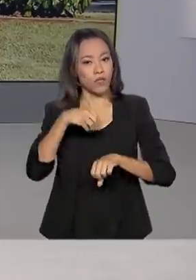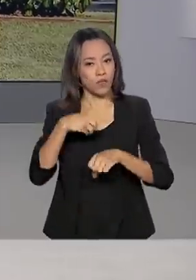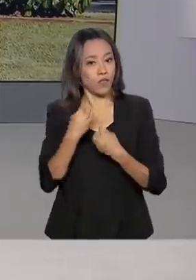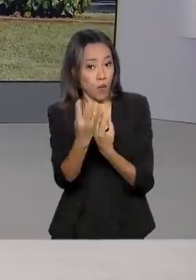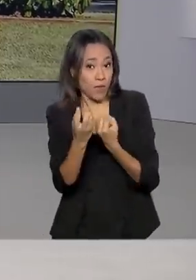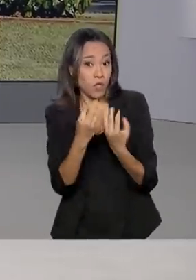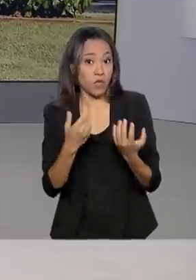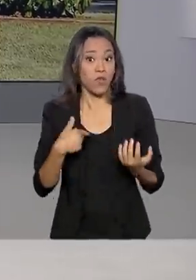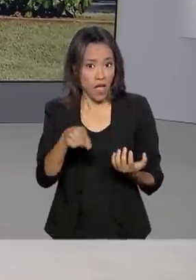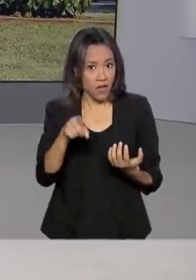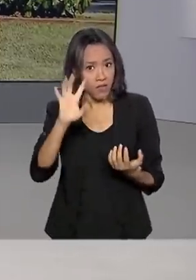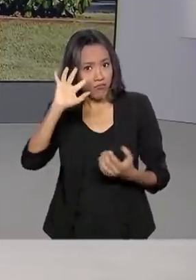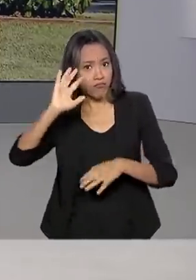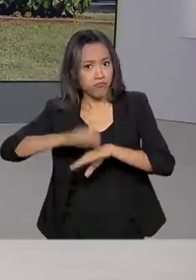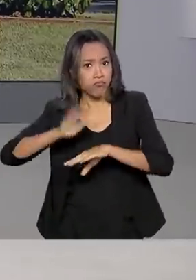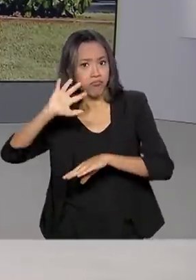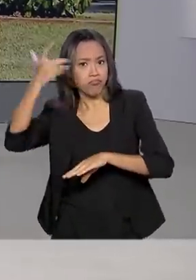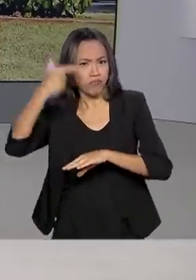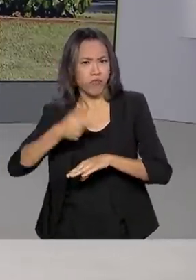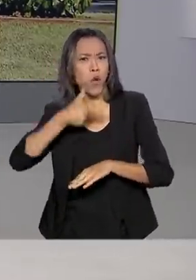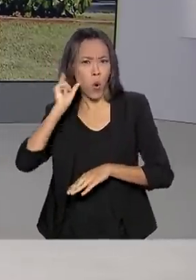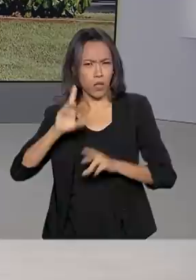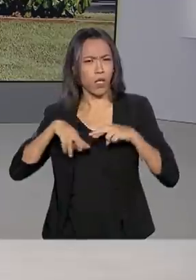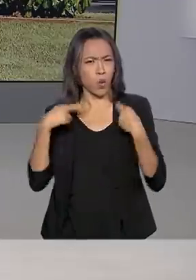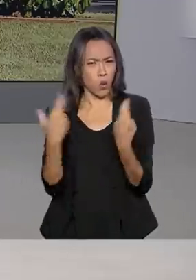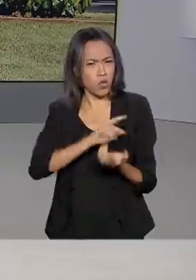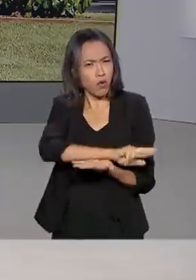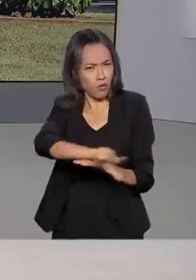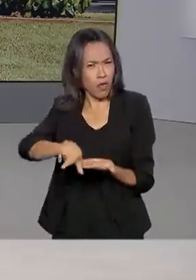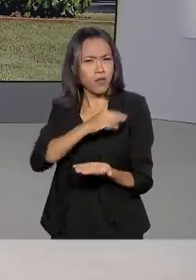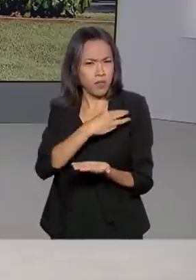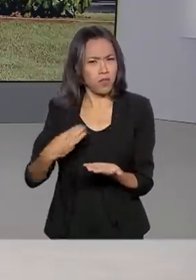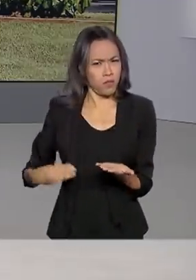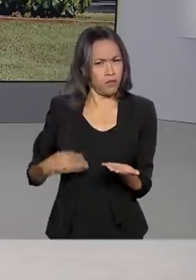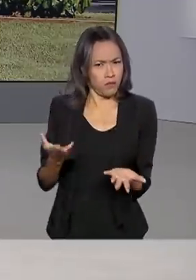saíram de uma reunião ontem à noite com vários ministros. Não é isso? Bom dia para você.